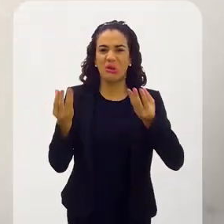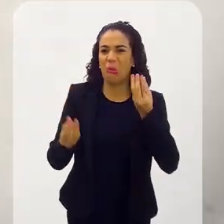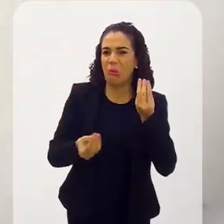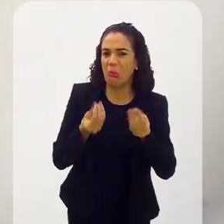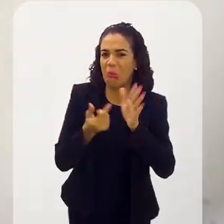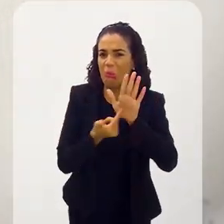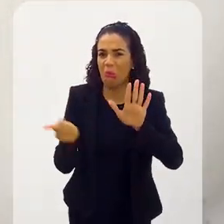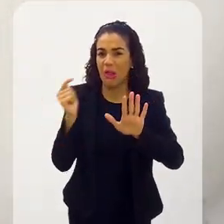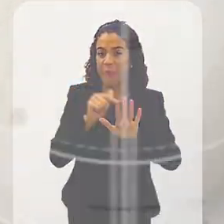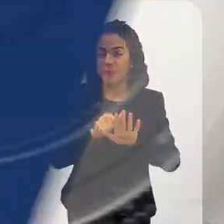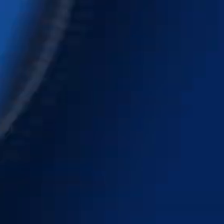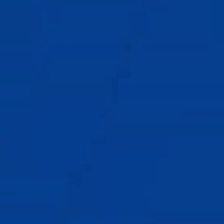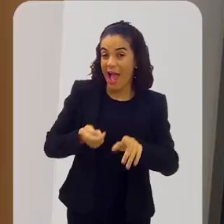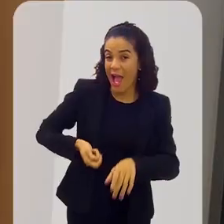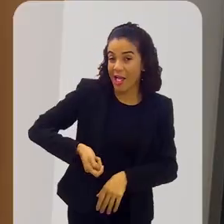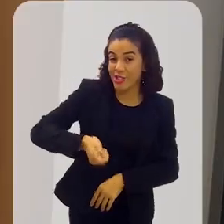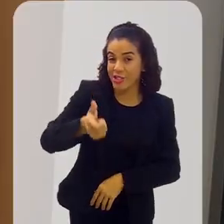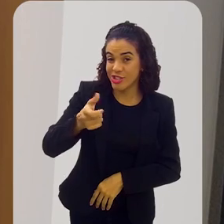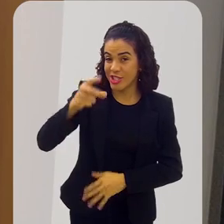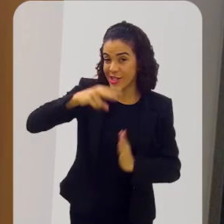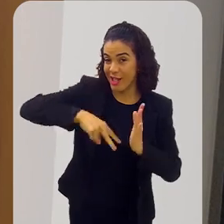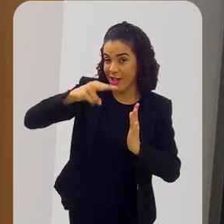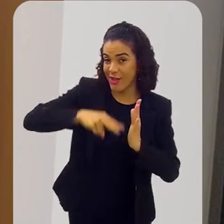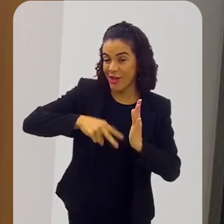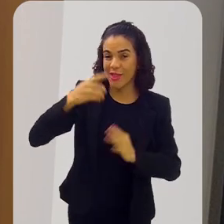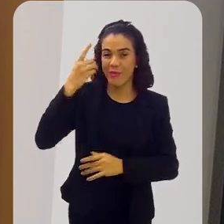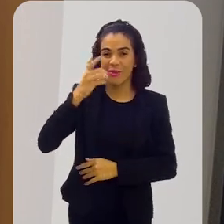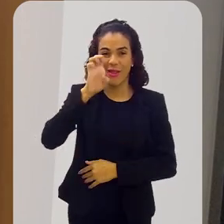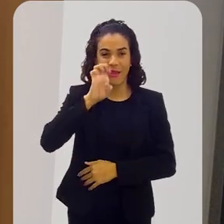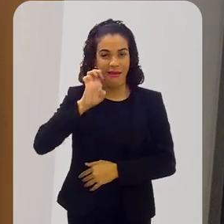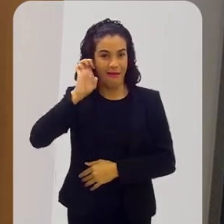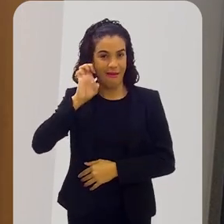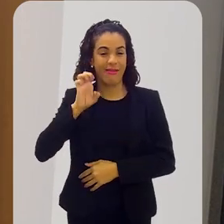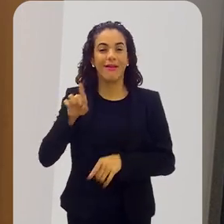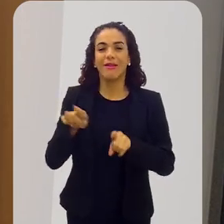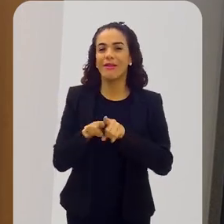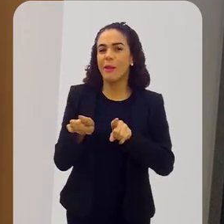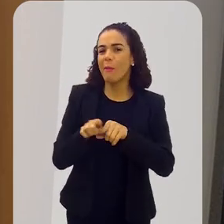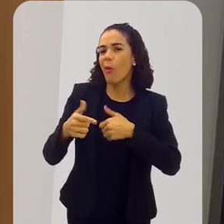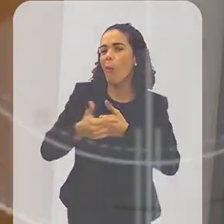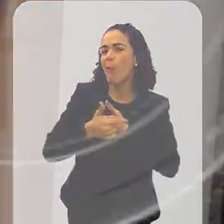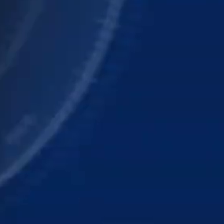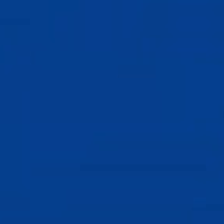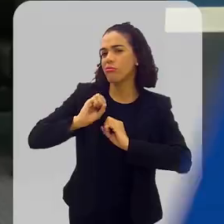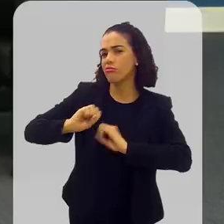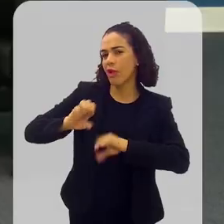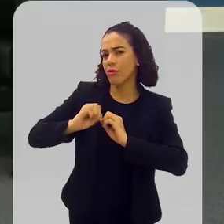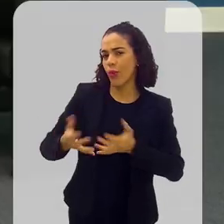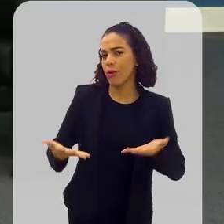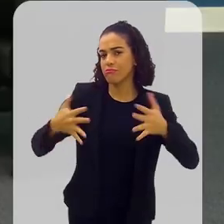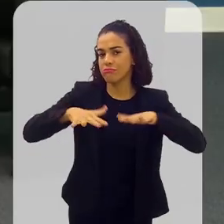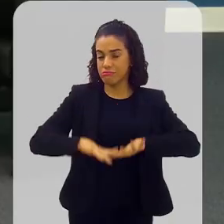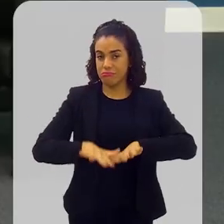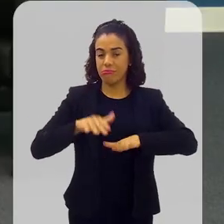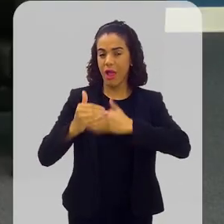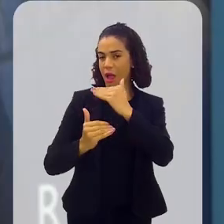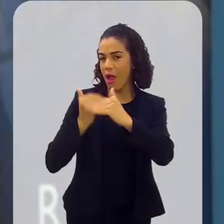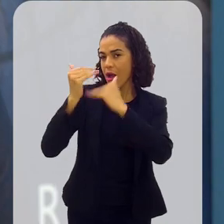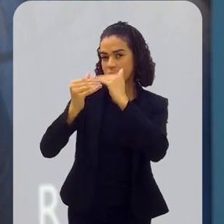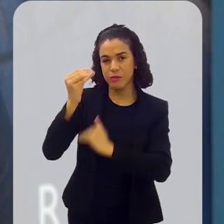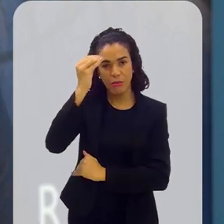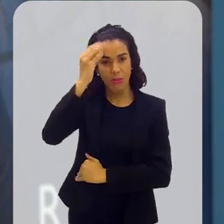de festa. A dica de leitura da deputada Elica Takimoto. E o papel da educação